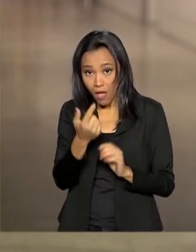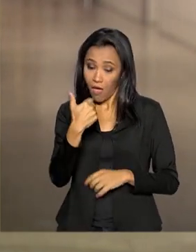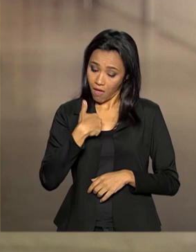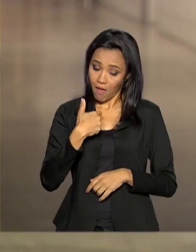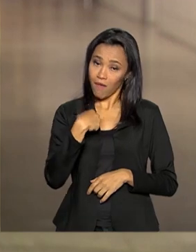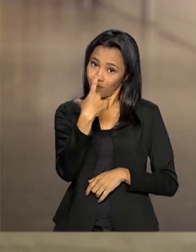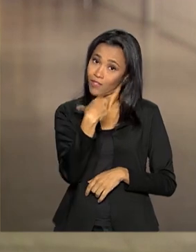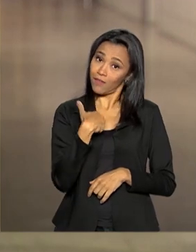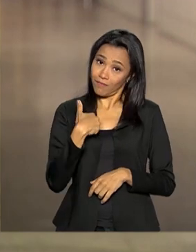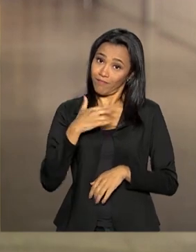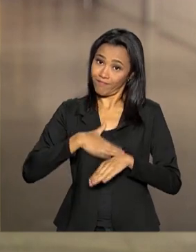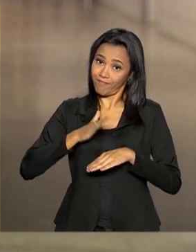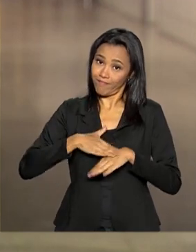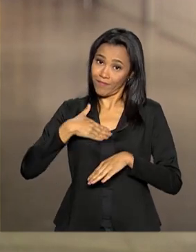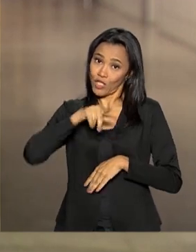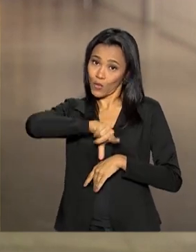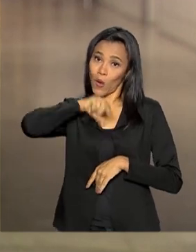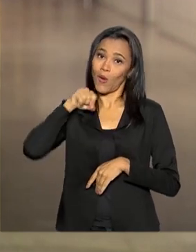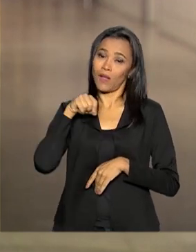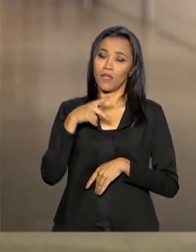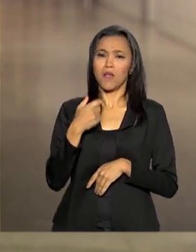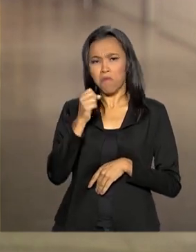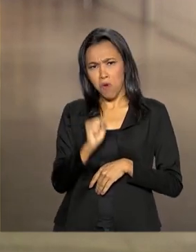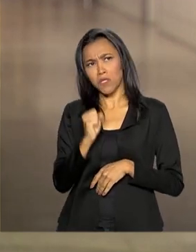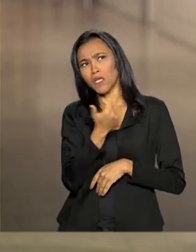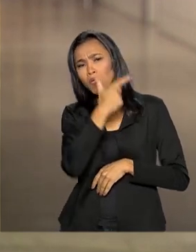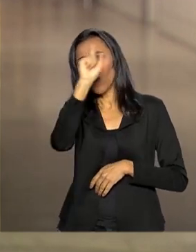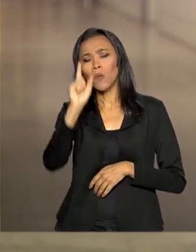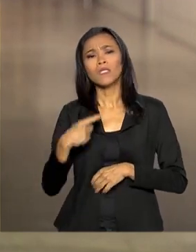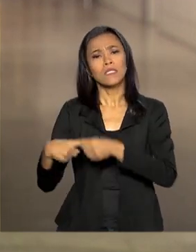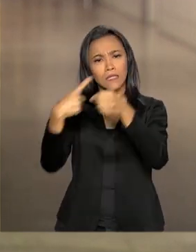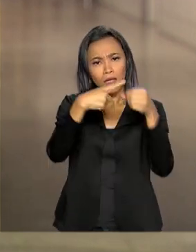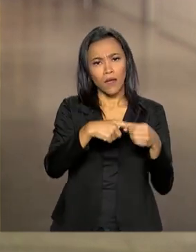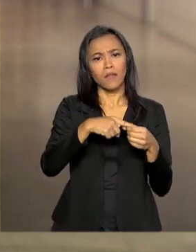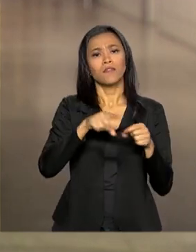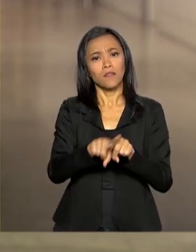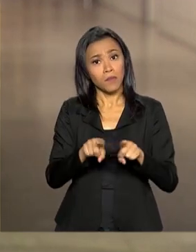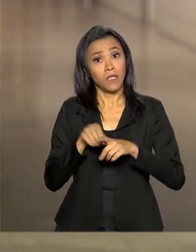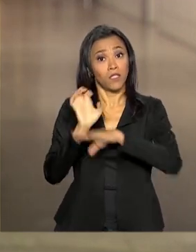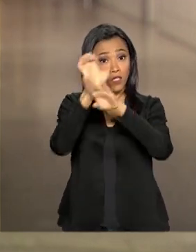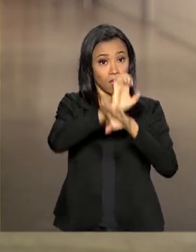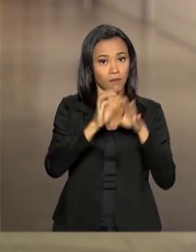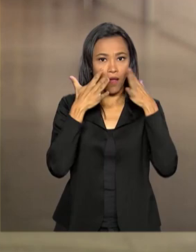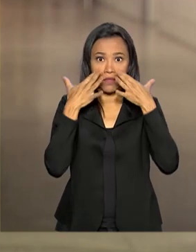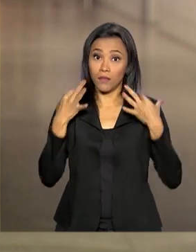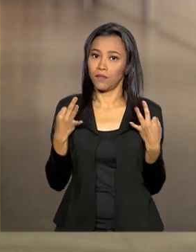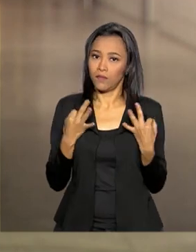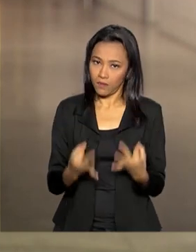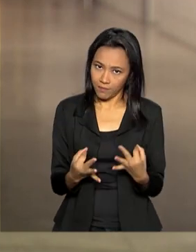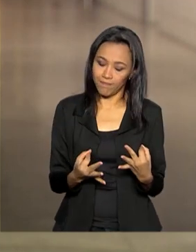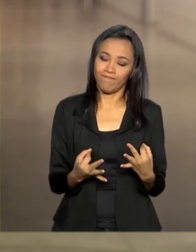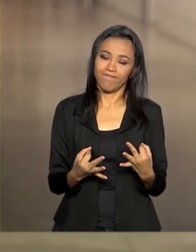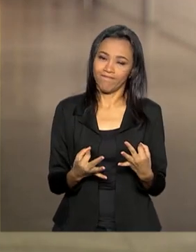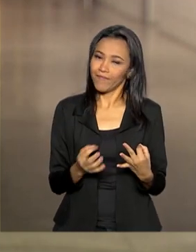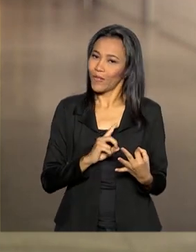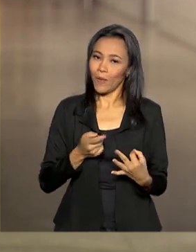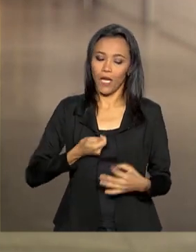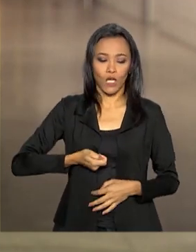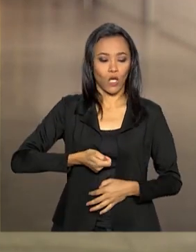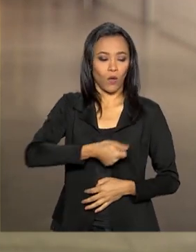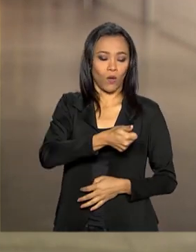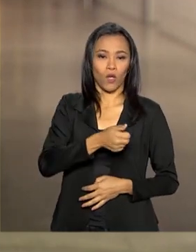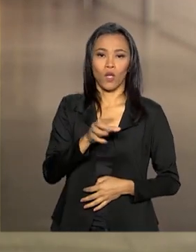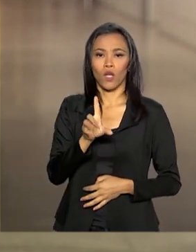você. Inclusive pode ser em outra cidade ou outro estado. E atenção, na prática não é doação,